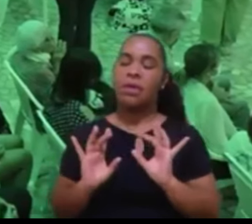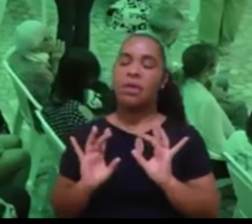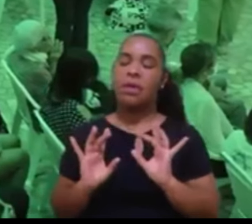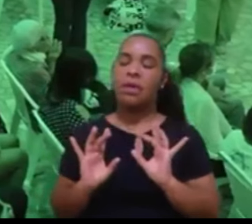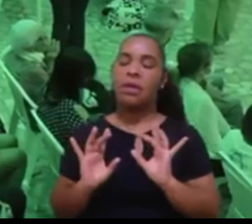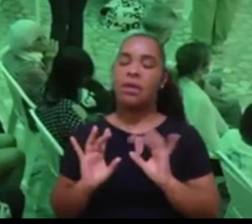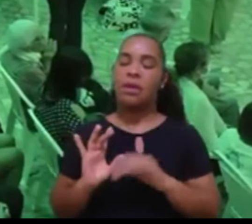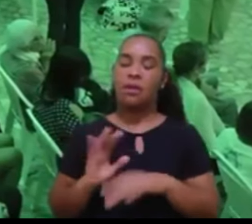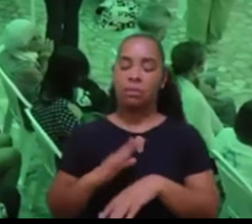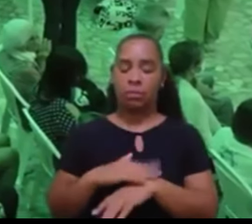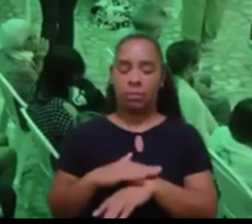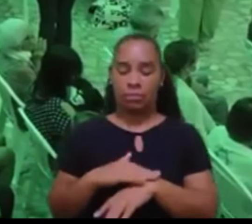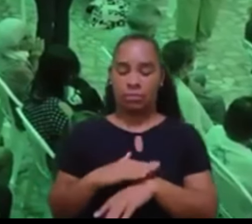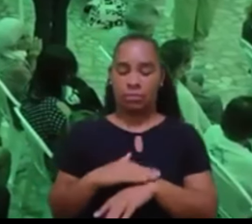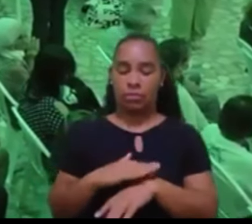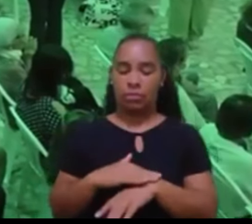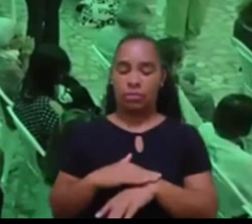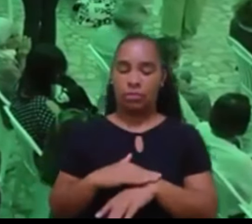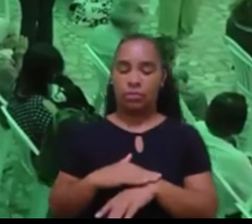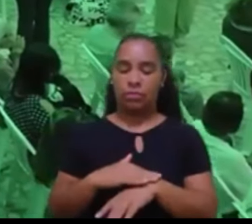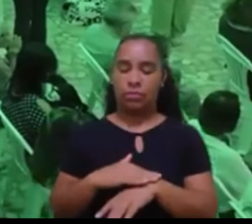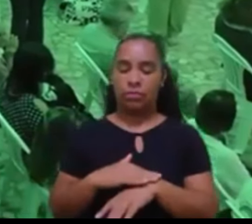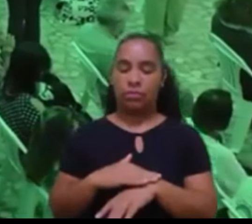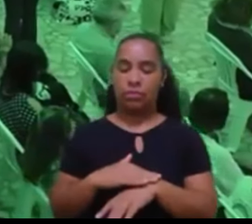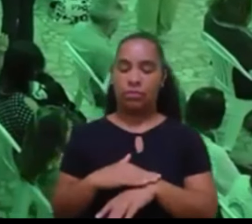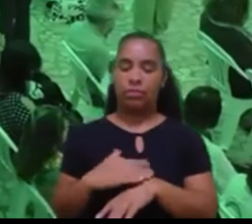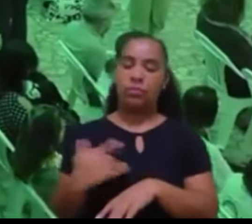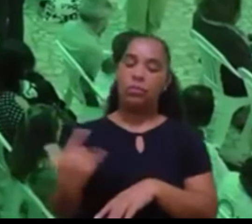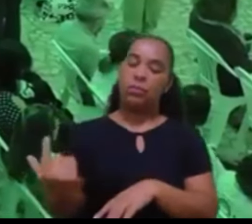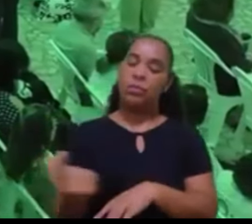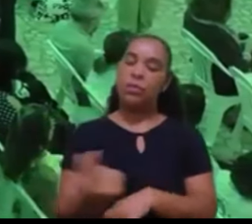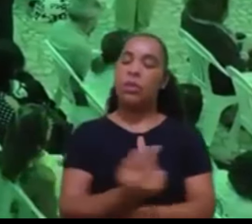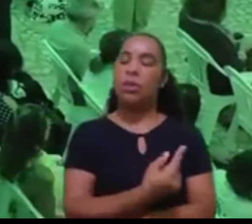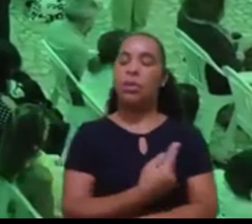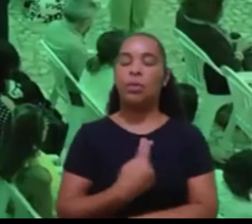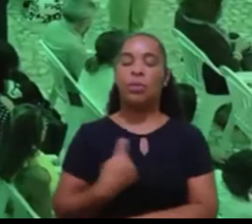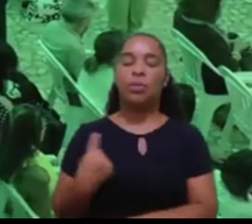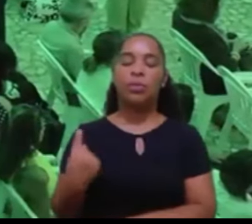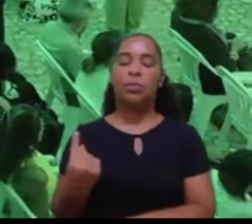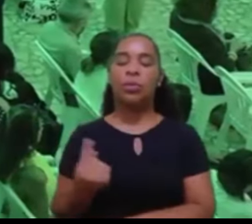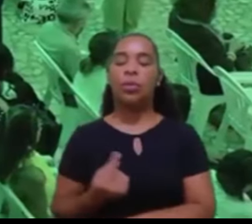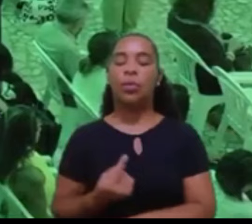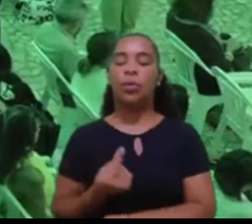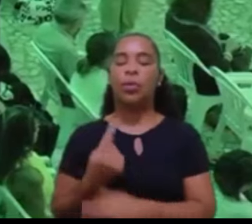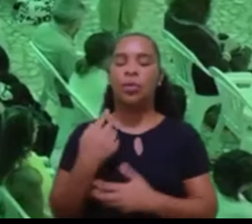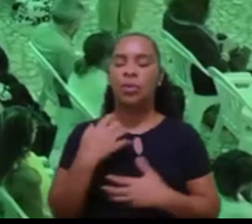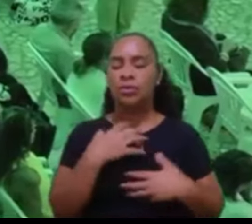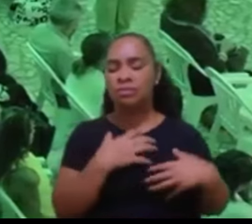momento em que estamos afligidos,